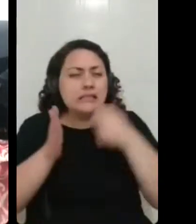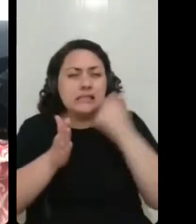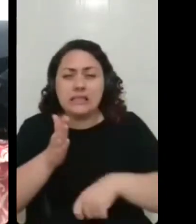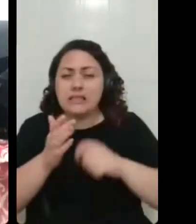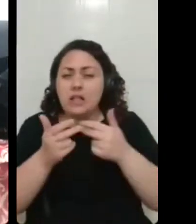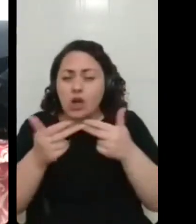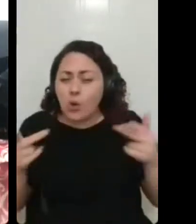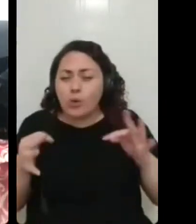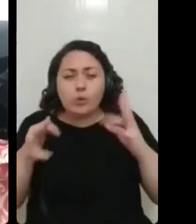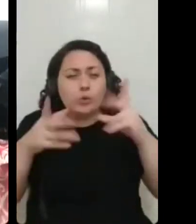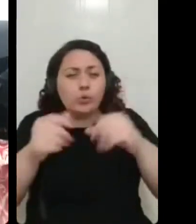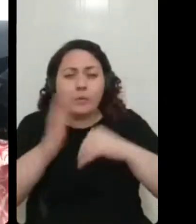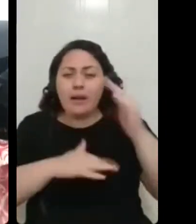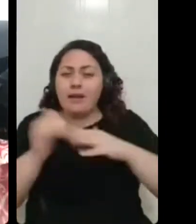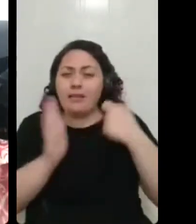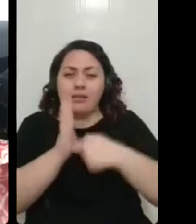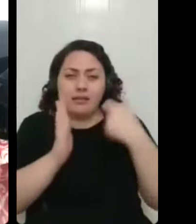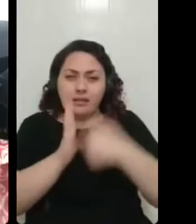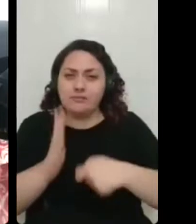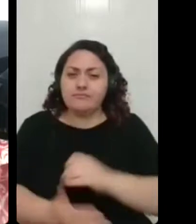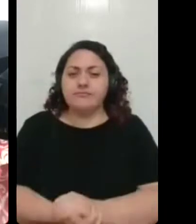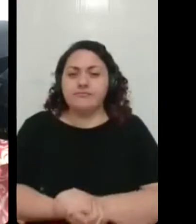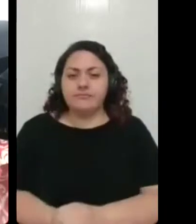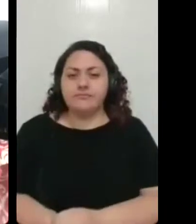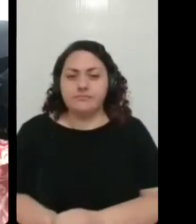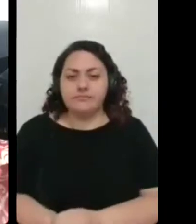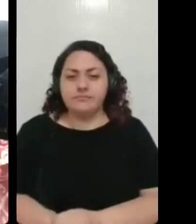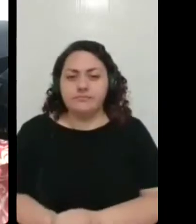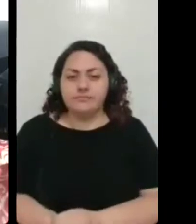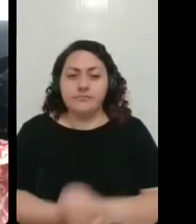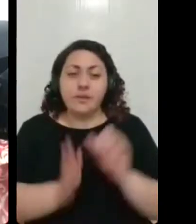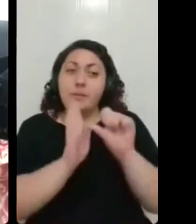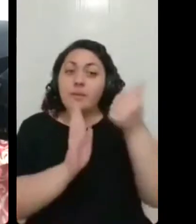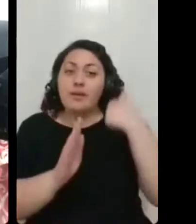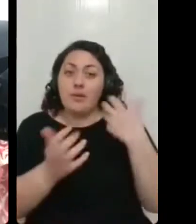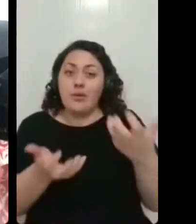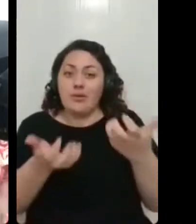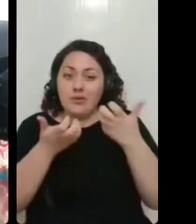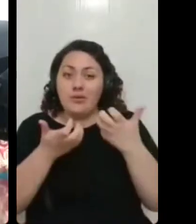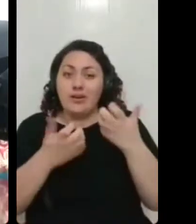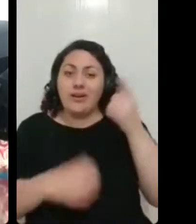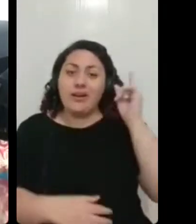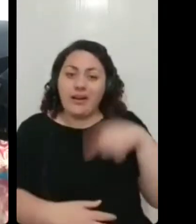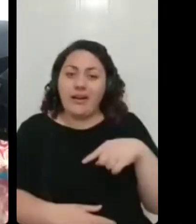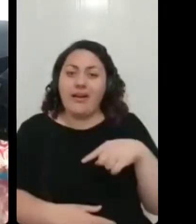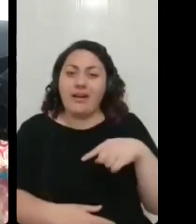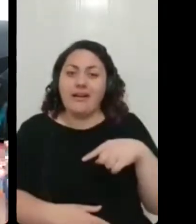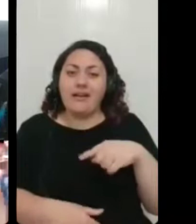A primeira coisa que eu quis foi tomar um banho. Eu devo ter ficado em torno de uns 28 dias só naquele banhinho.